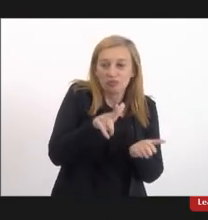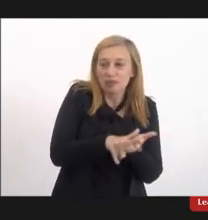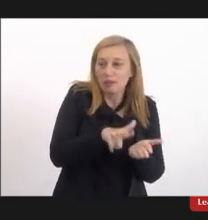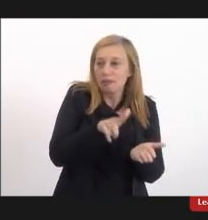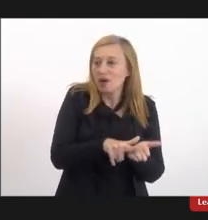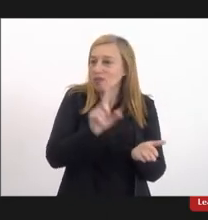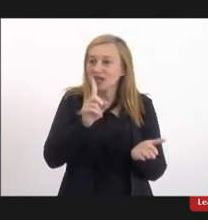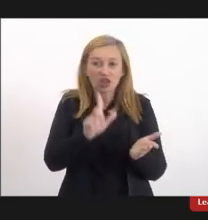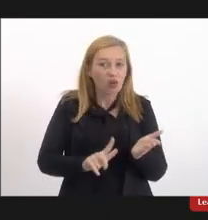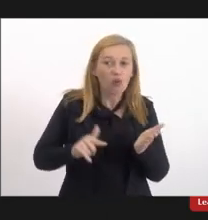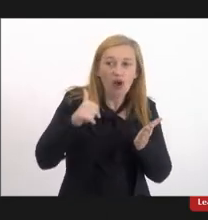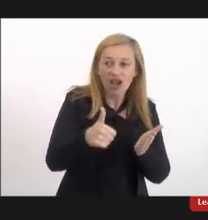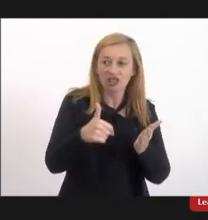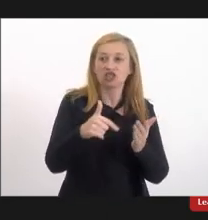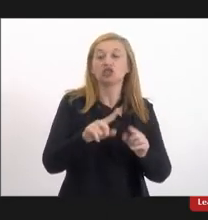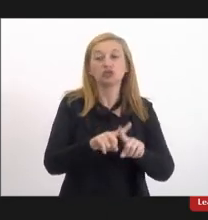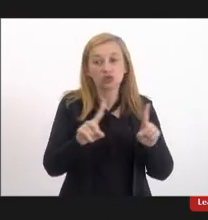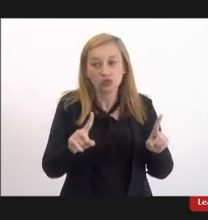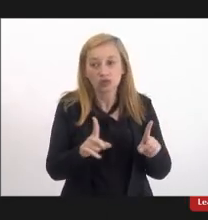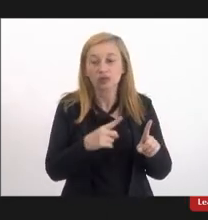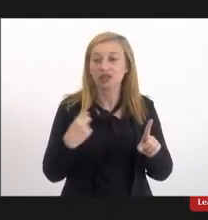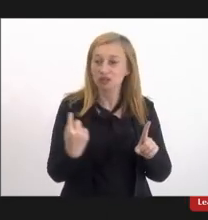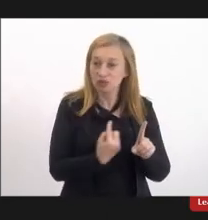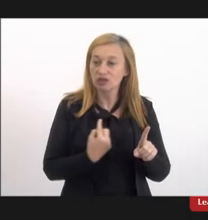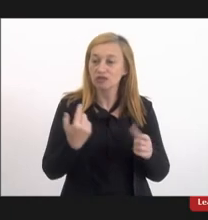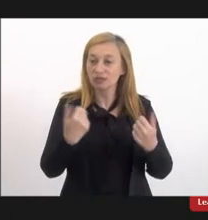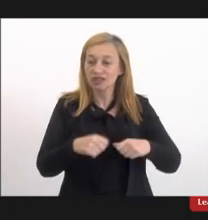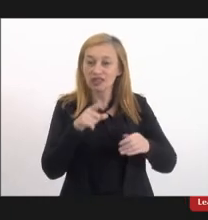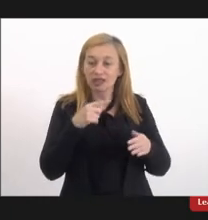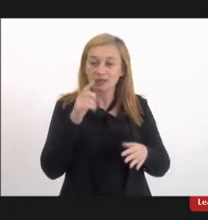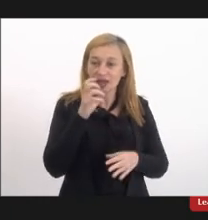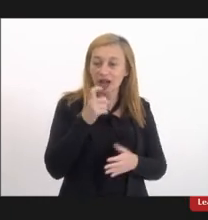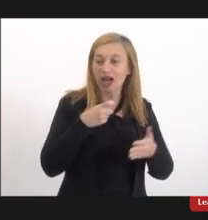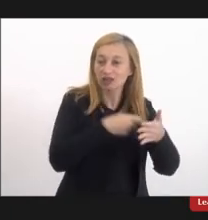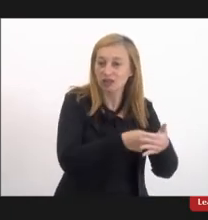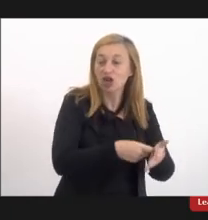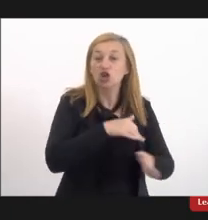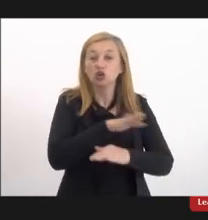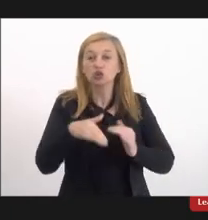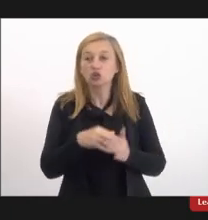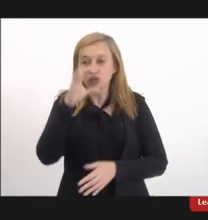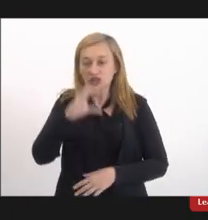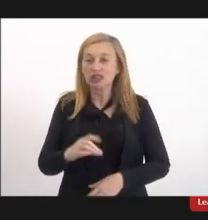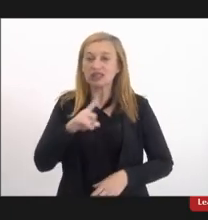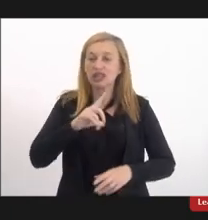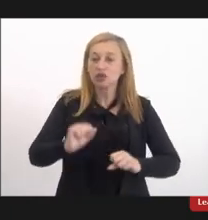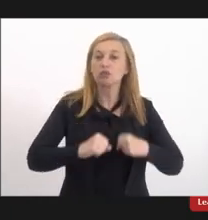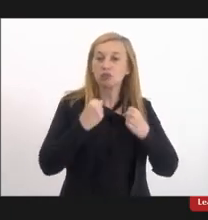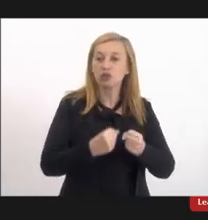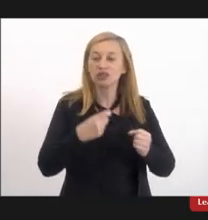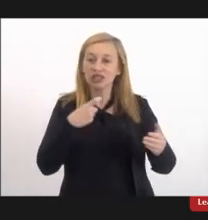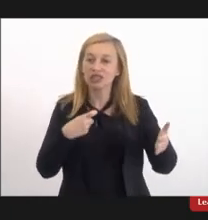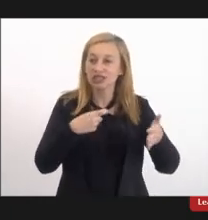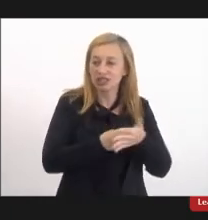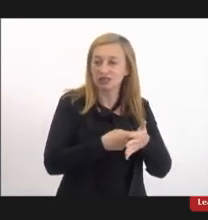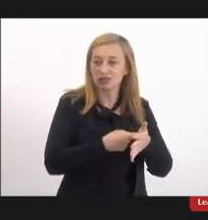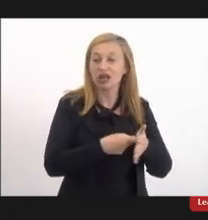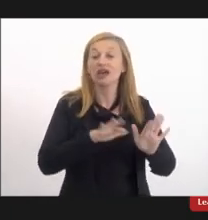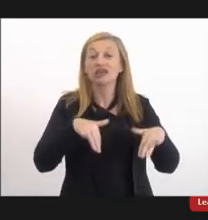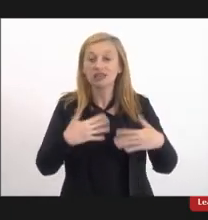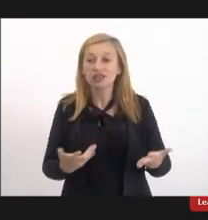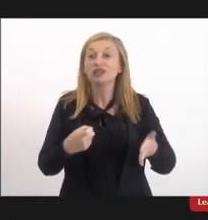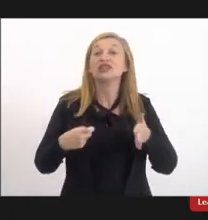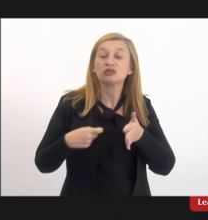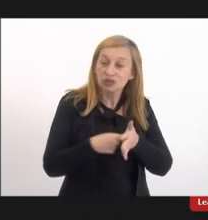Então, nós precisamos fazer essas denúncias. Todo cidadão tem o poder de denunciar. Então,